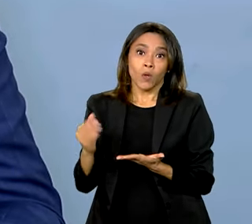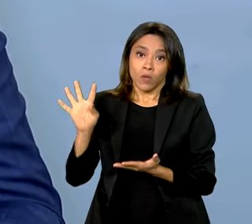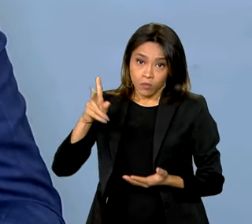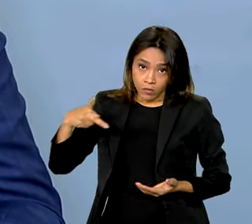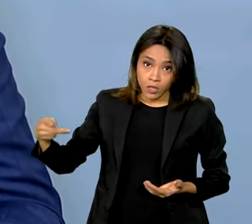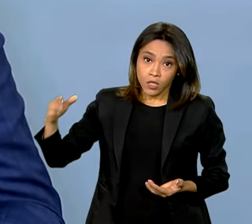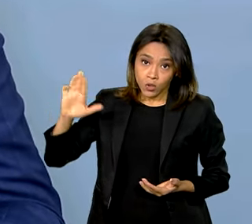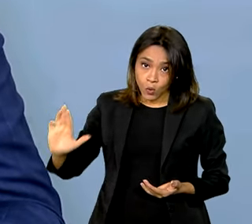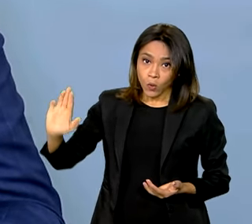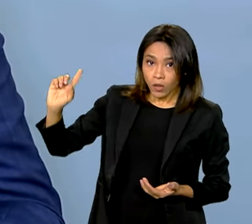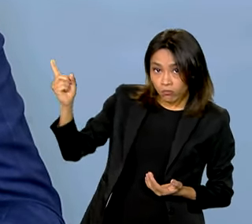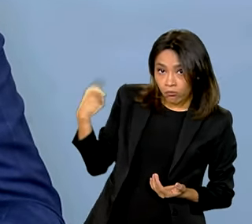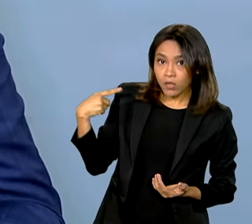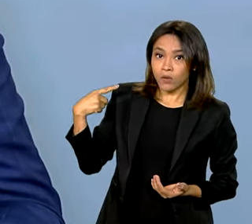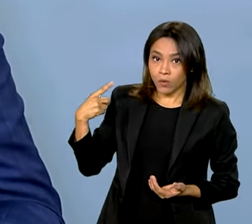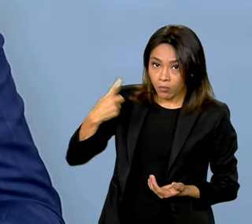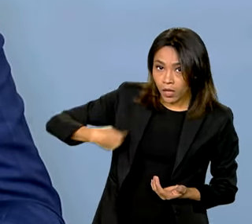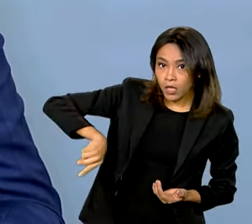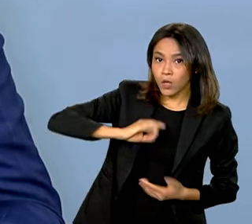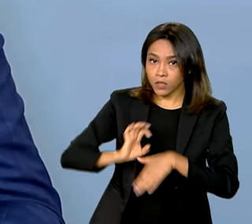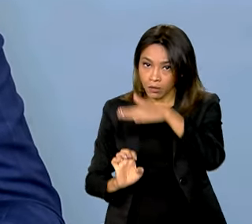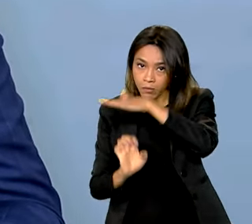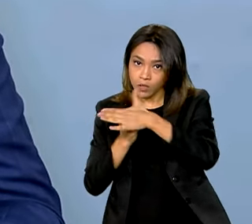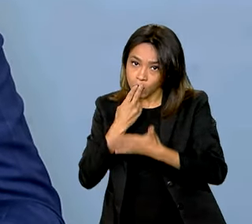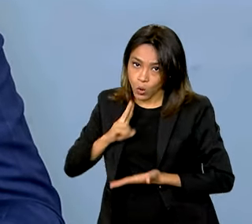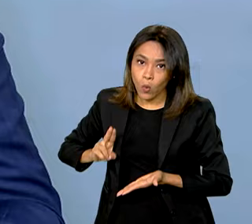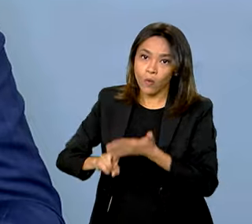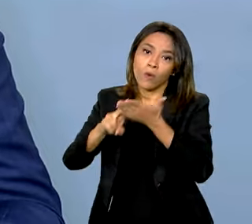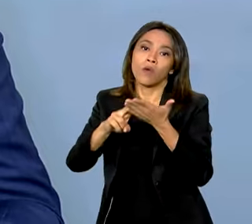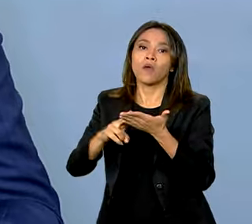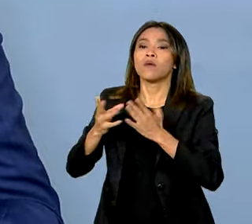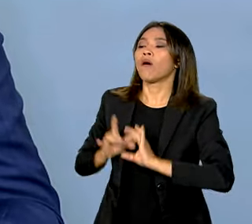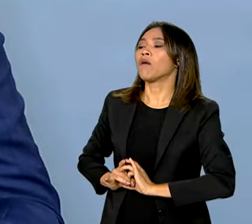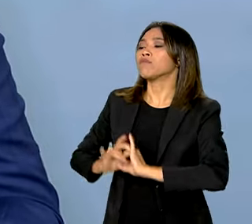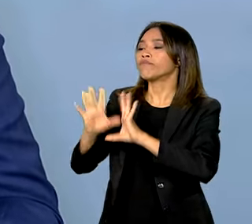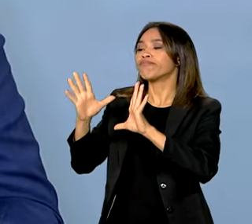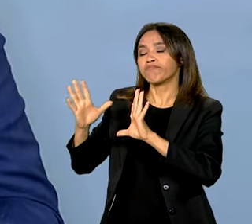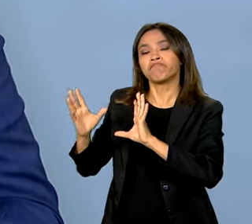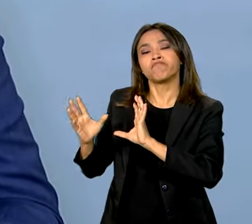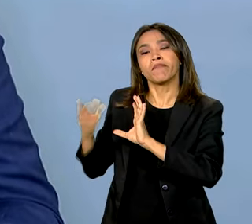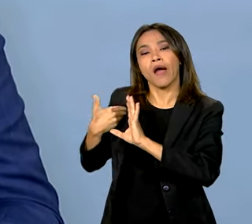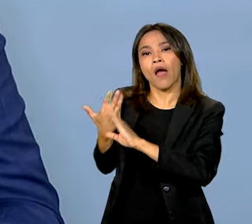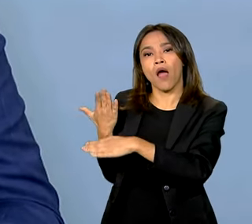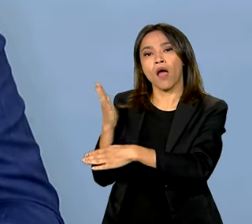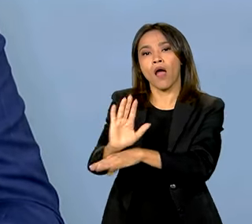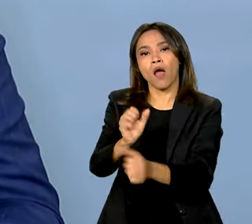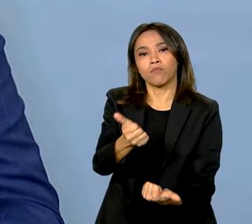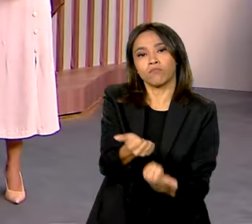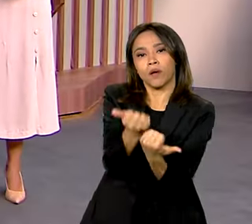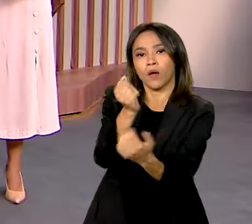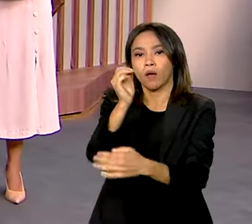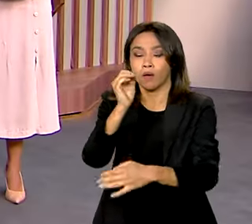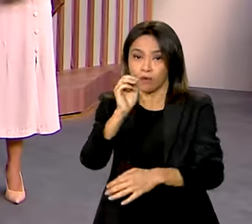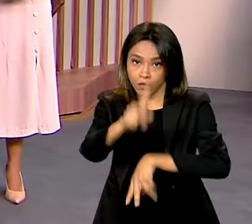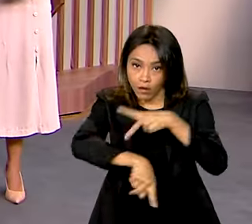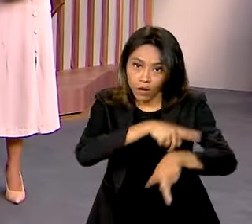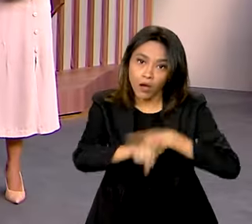Lula nos deu a determinação de que toda a nossa estrutura ficasse à disposição para ajudar o povo gaúcho.